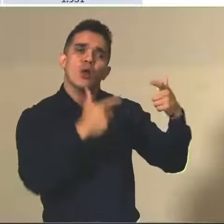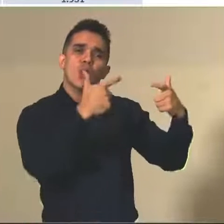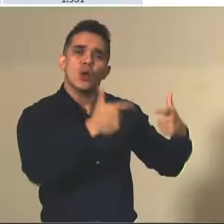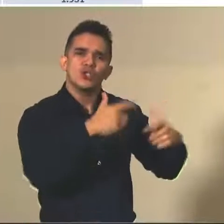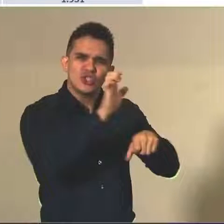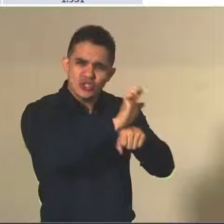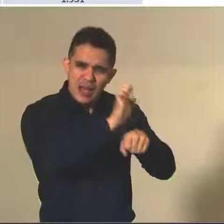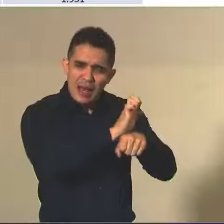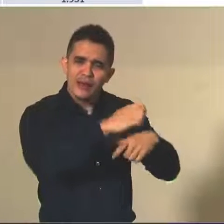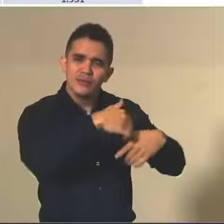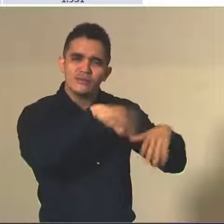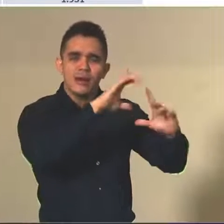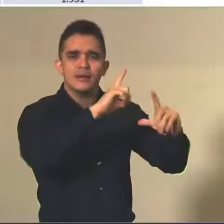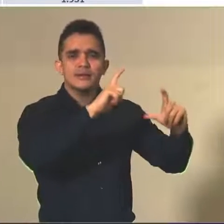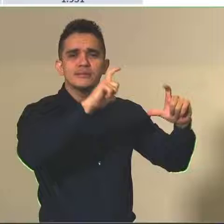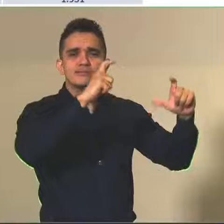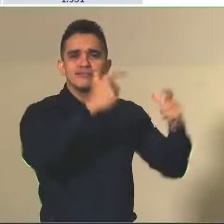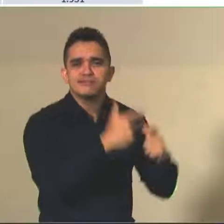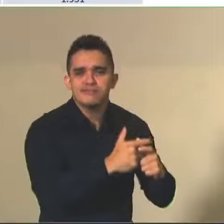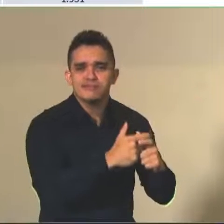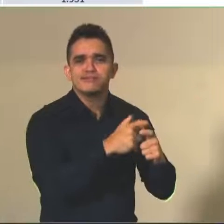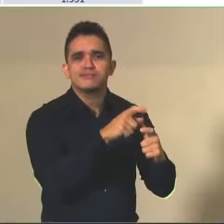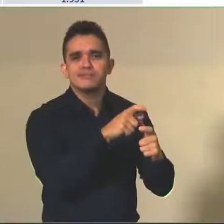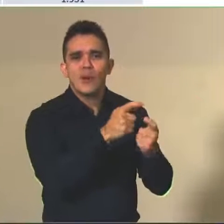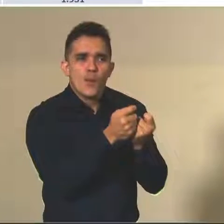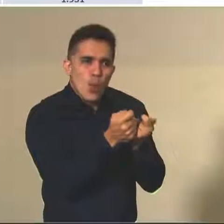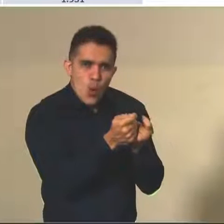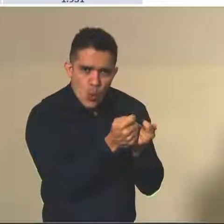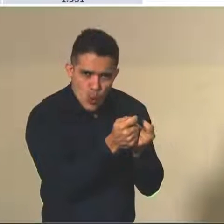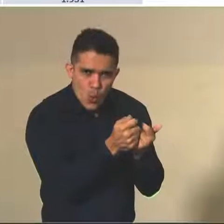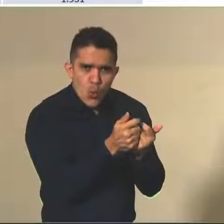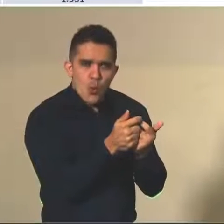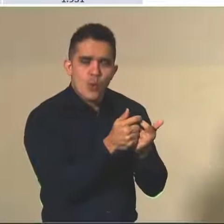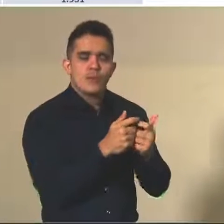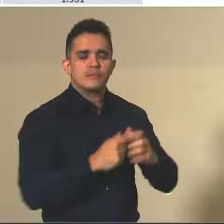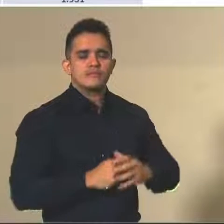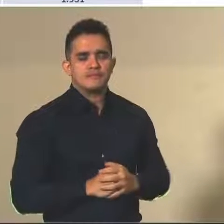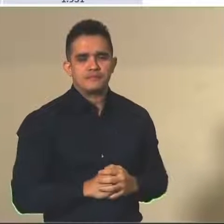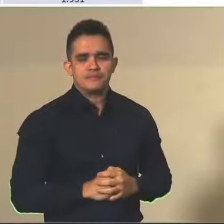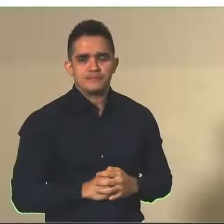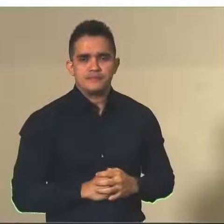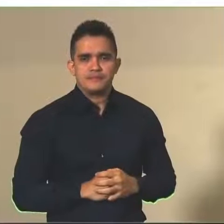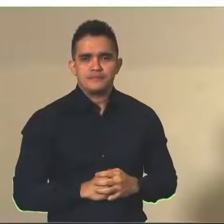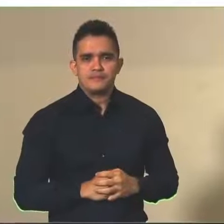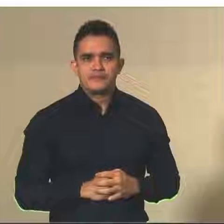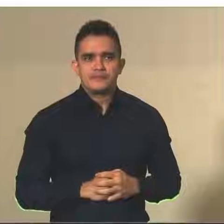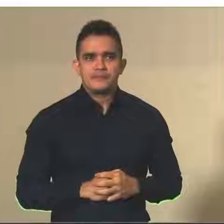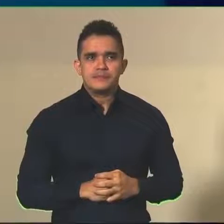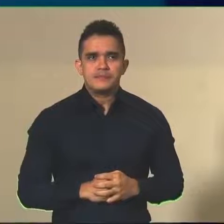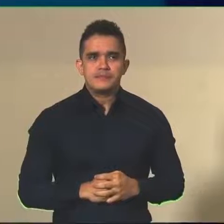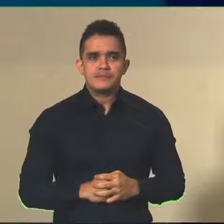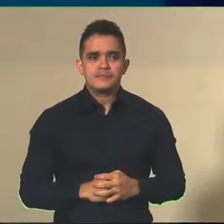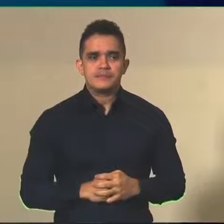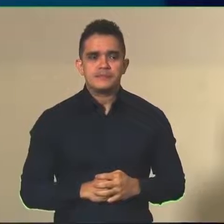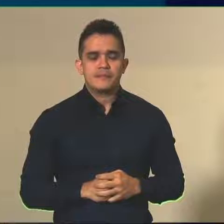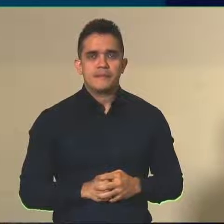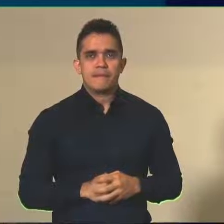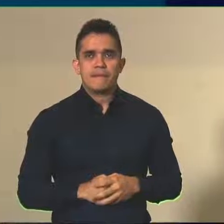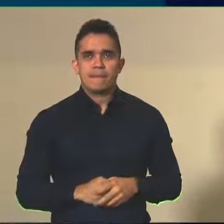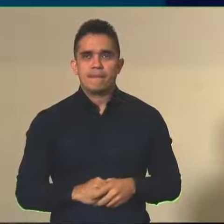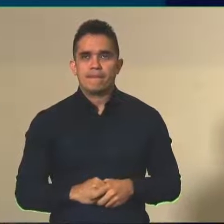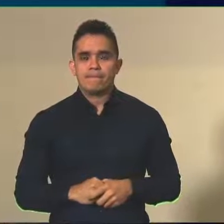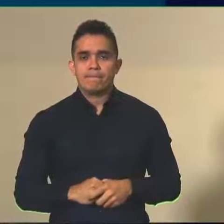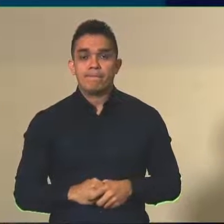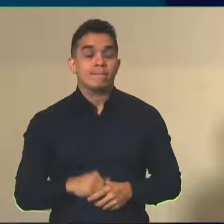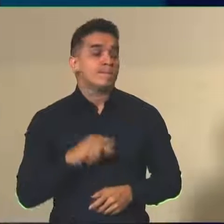locais de prova, salas de prova, com 411 locais. Bom, aqui está um